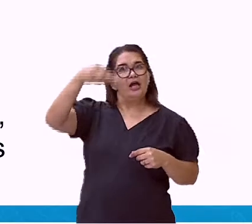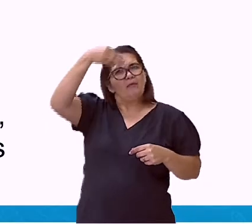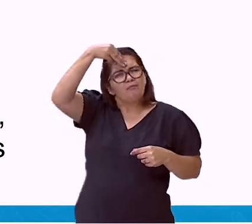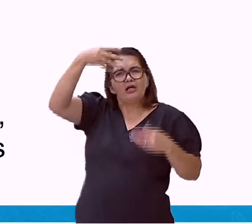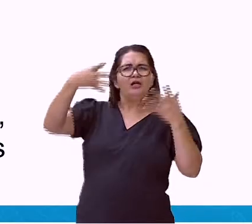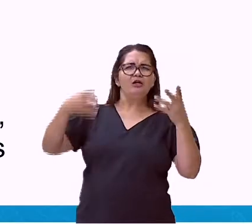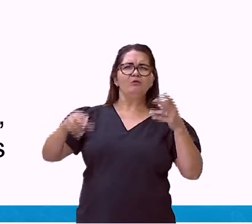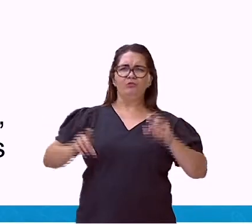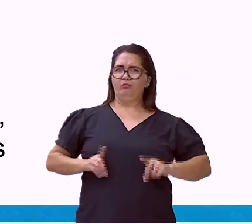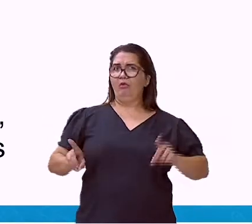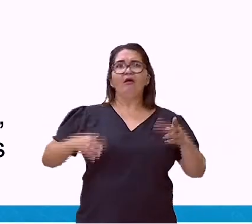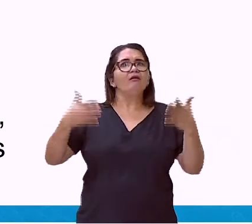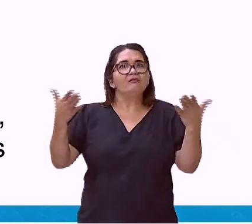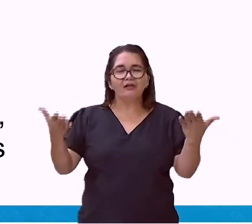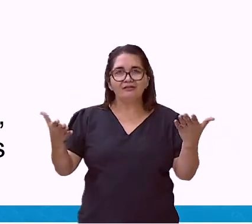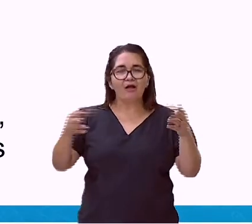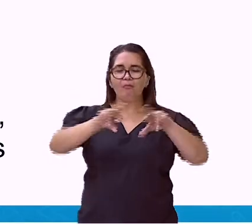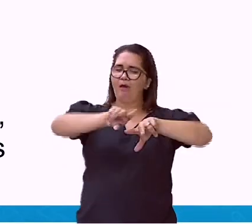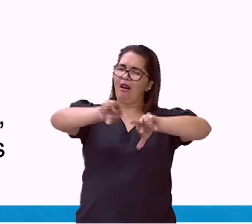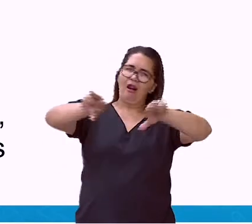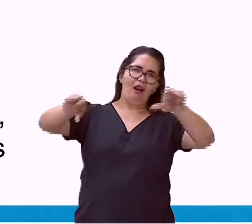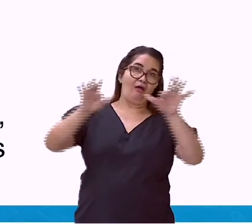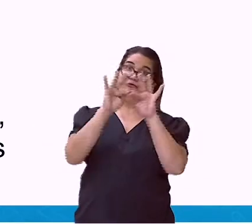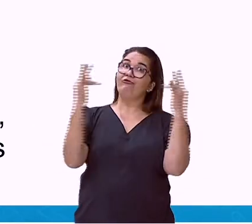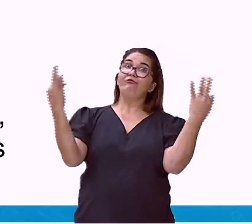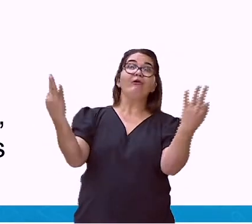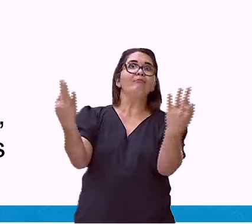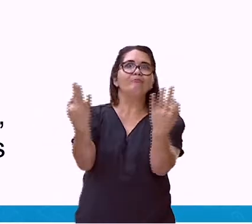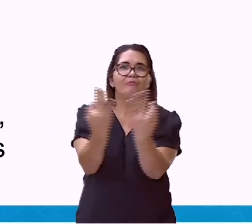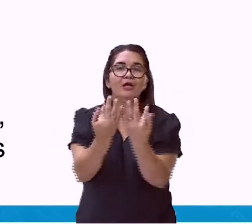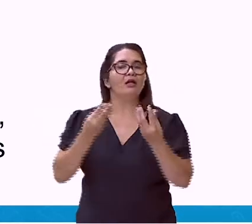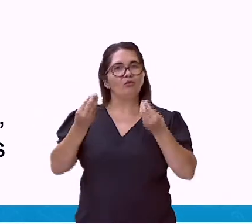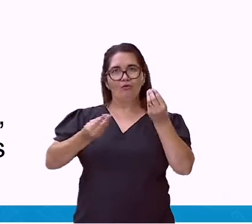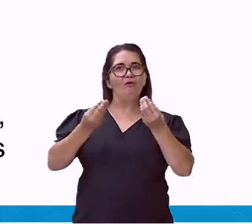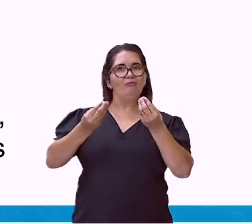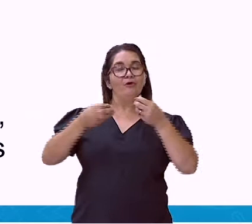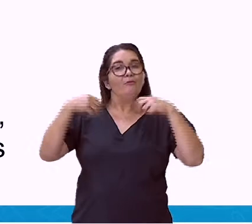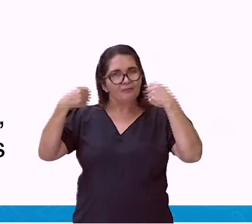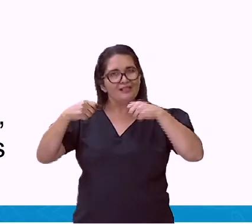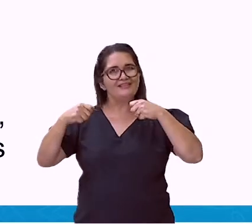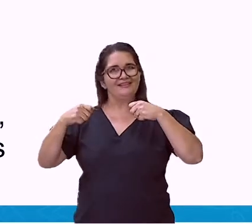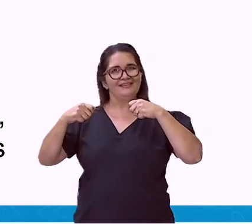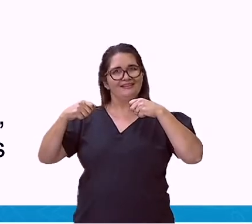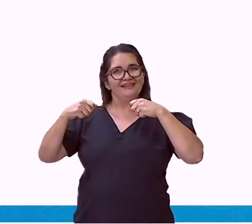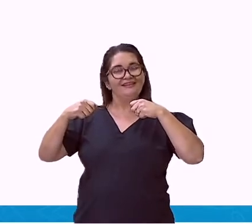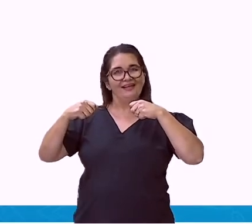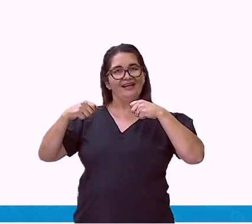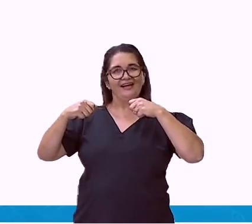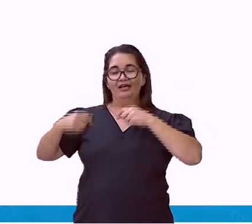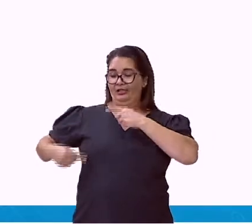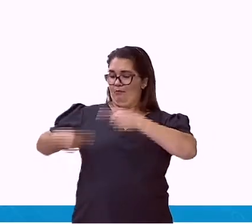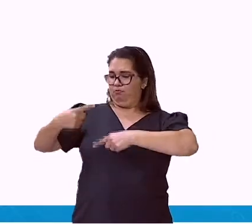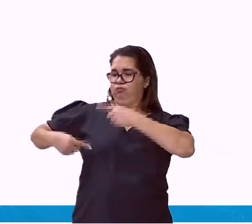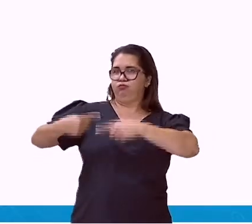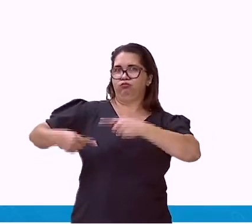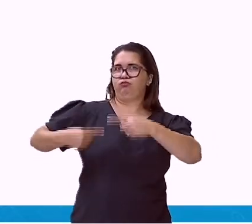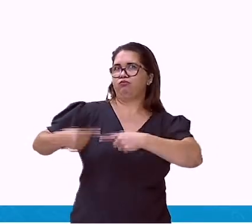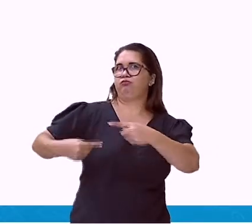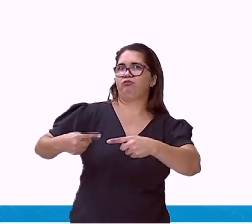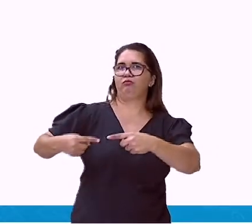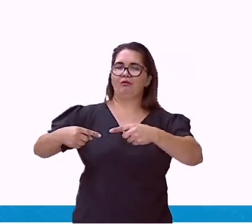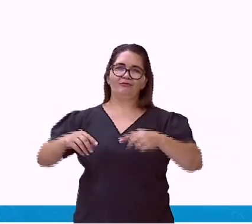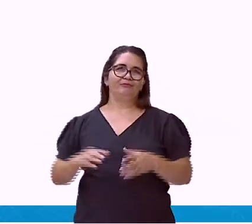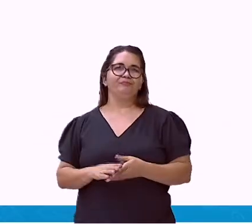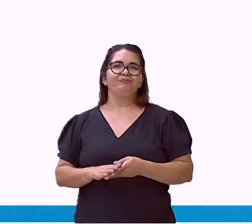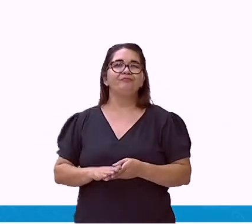gente vai ter a perpetuação ao longo dos nossos dias. Bom, tudo